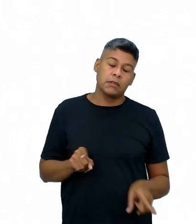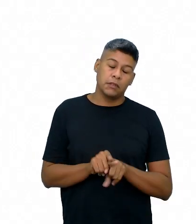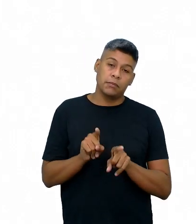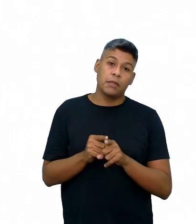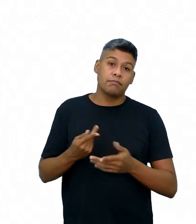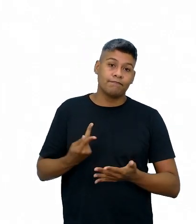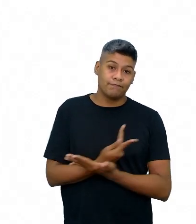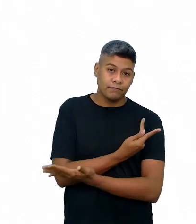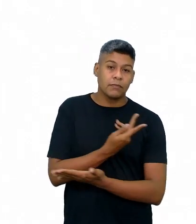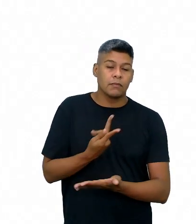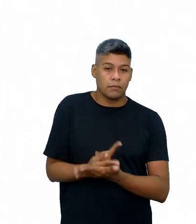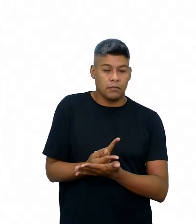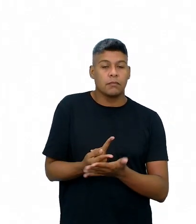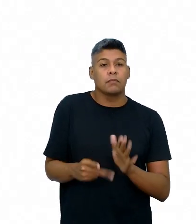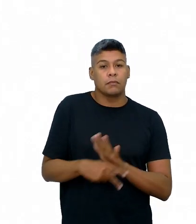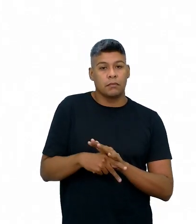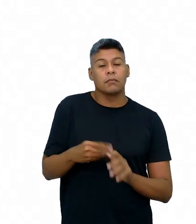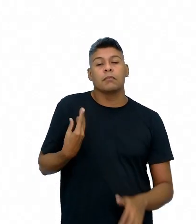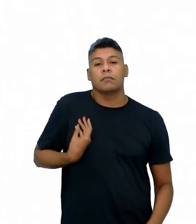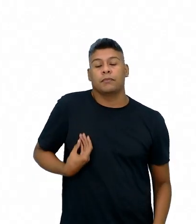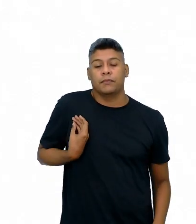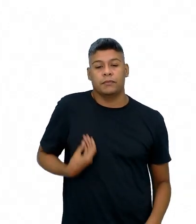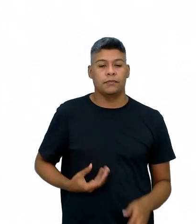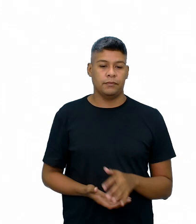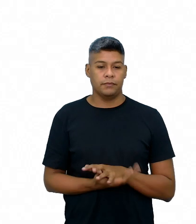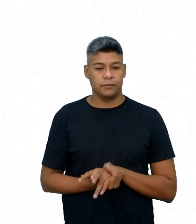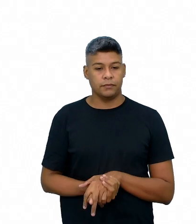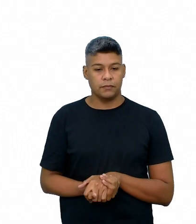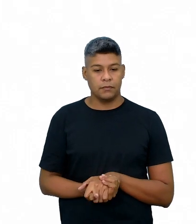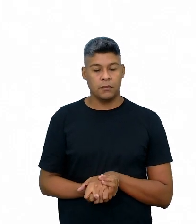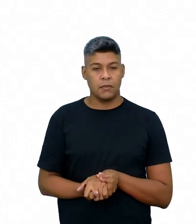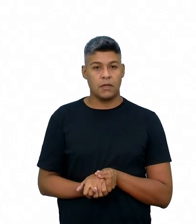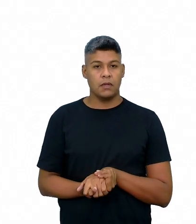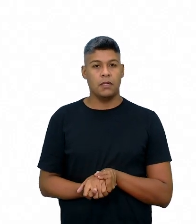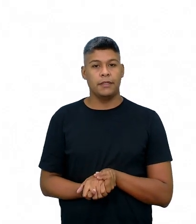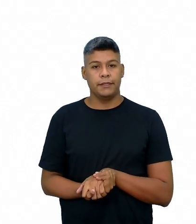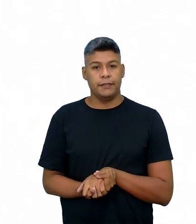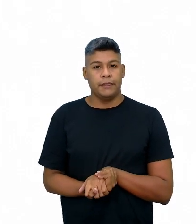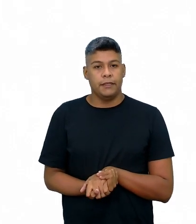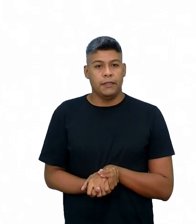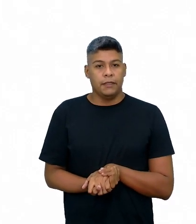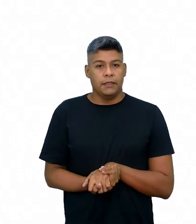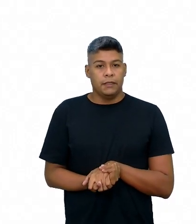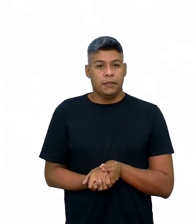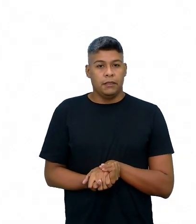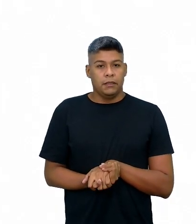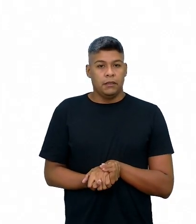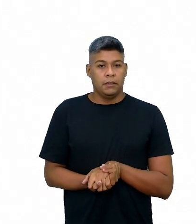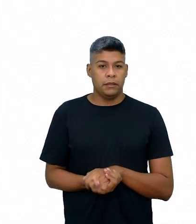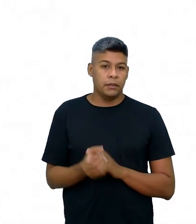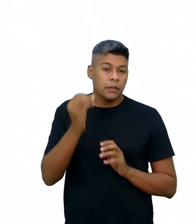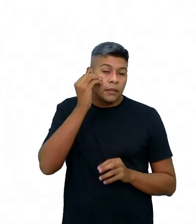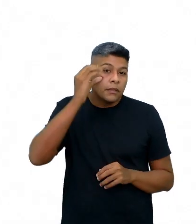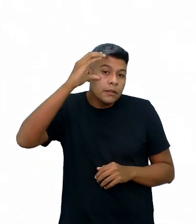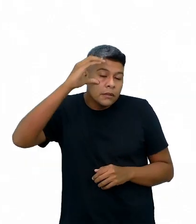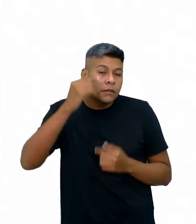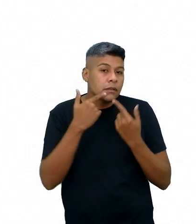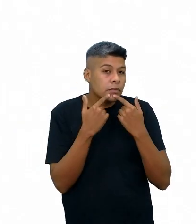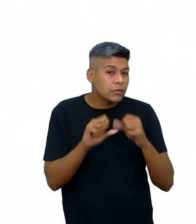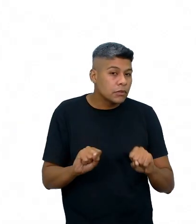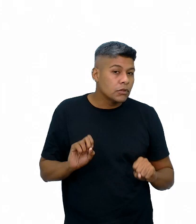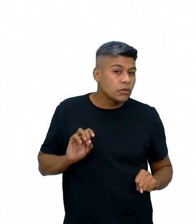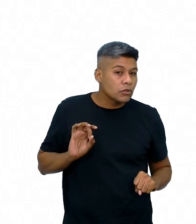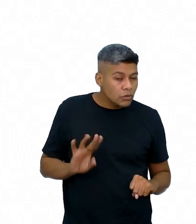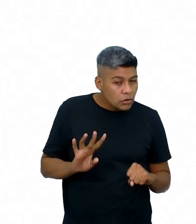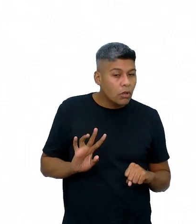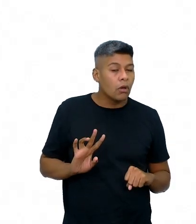situação da própria vida? Os conhecimentos linguísticos, eles não devem considerar somente os usos relativos ao